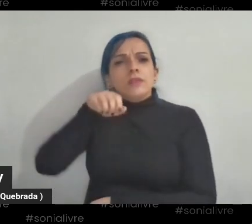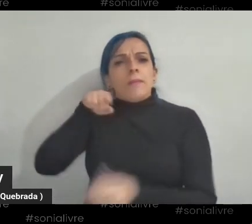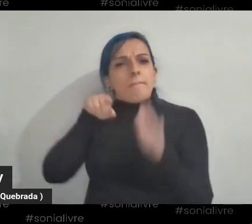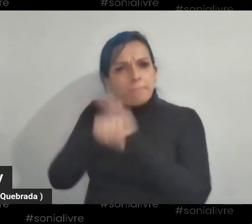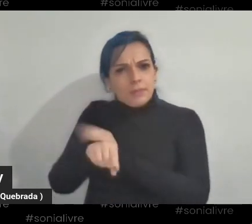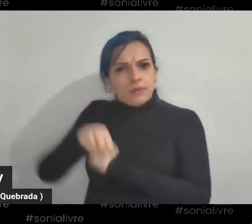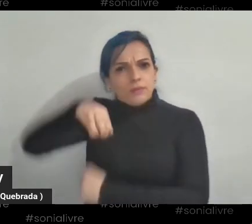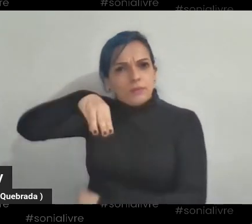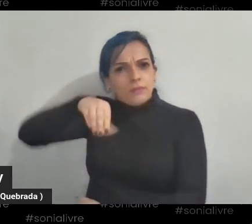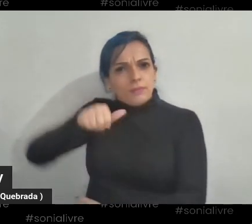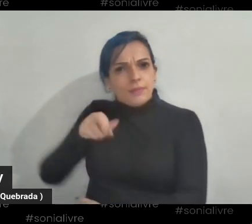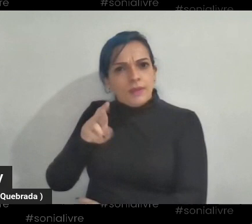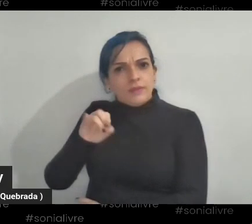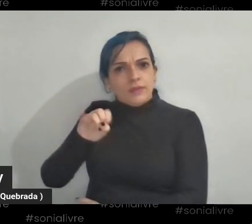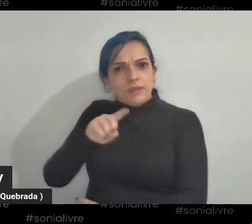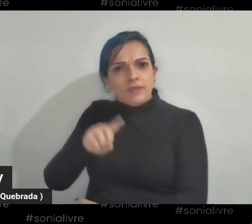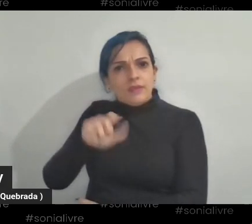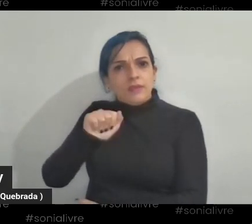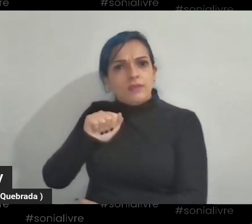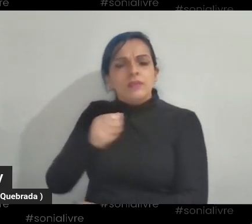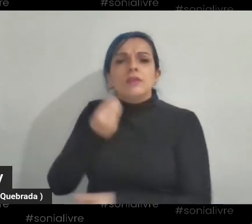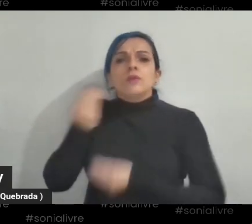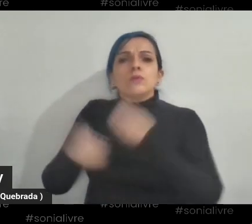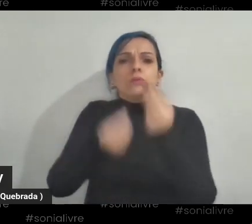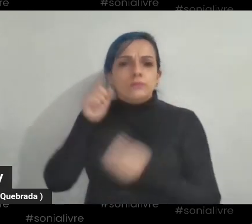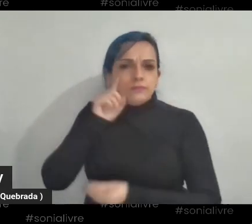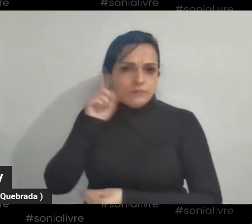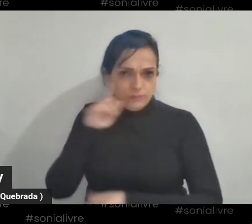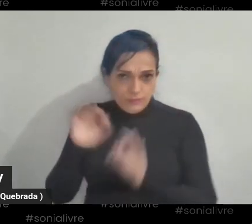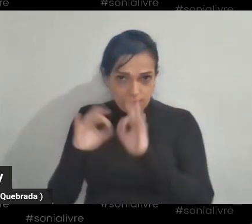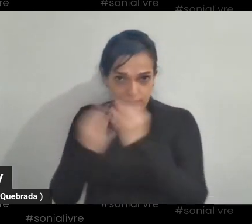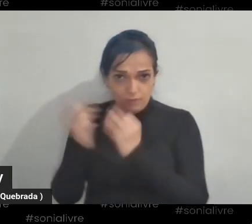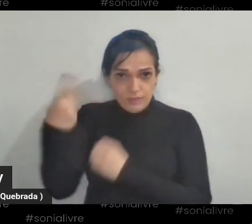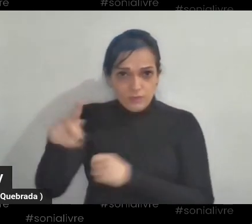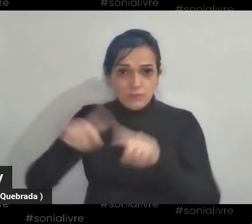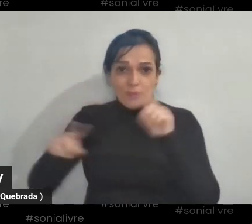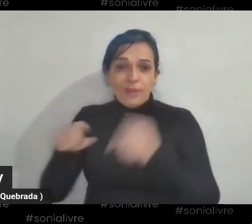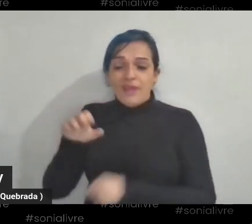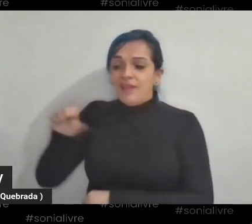dia a dia, dentro dessa família, em que Sônia nunca esteve?